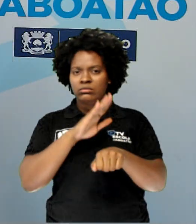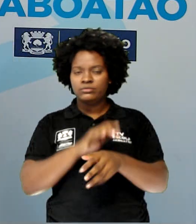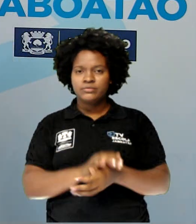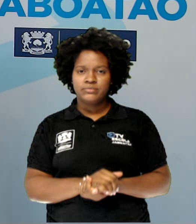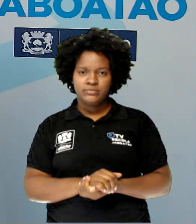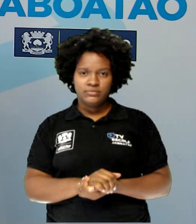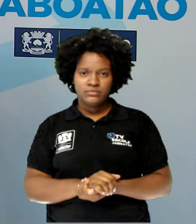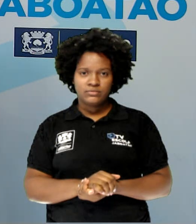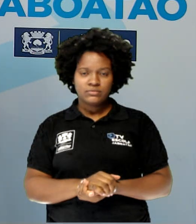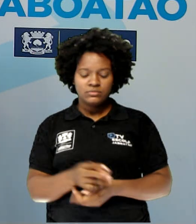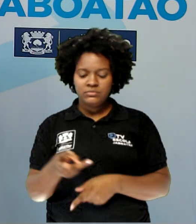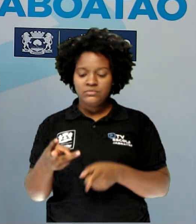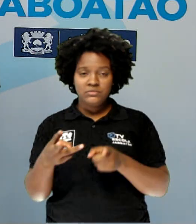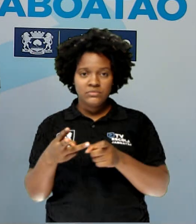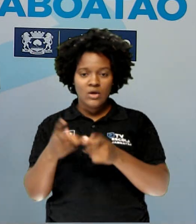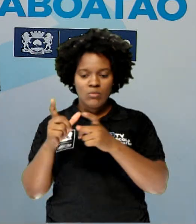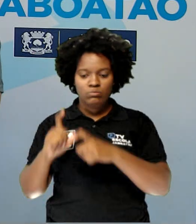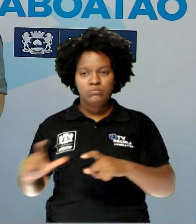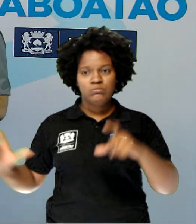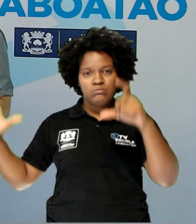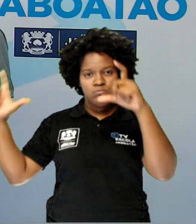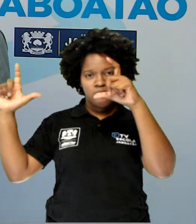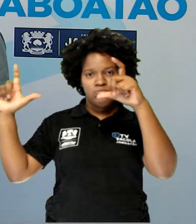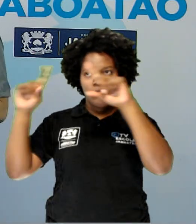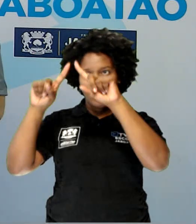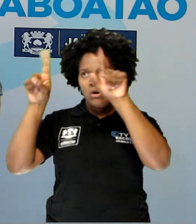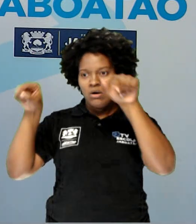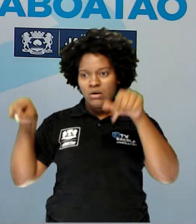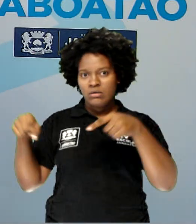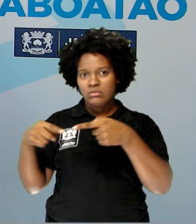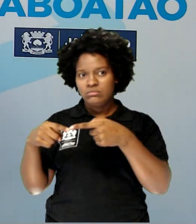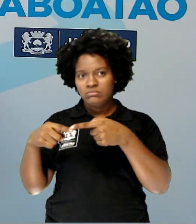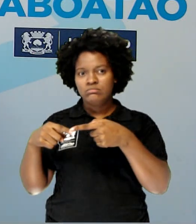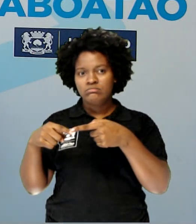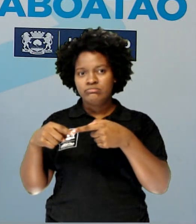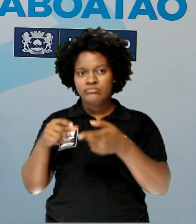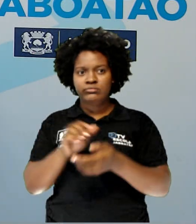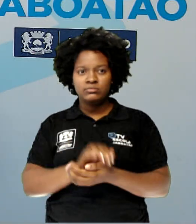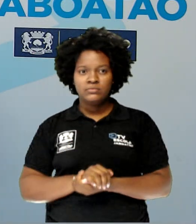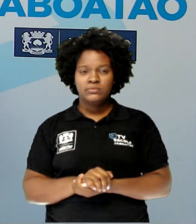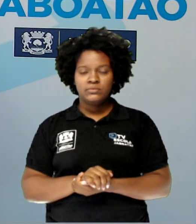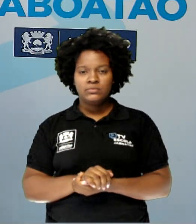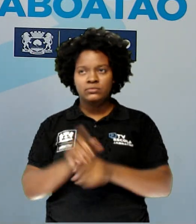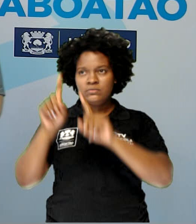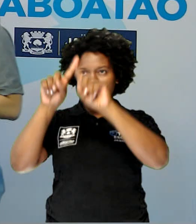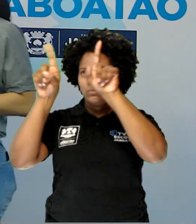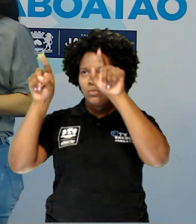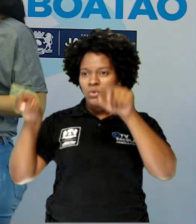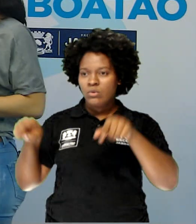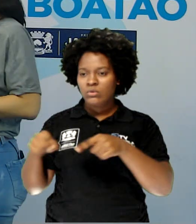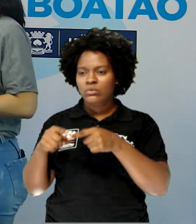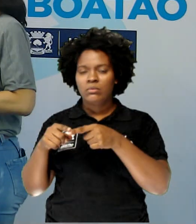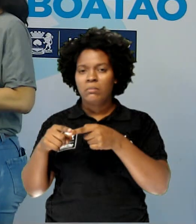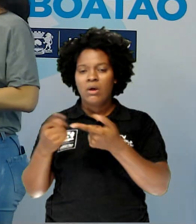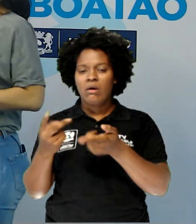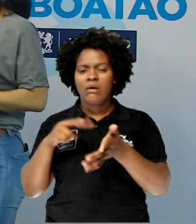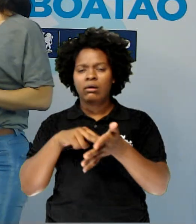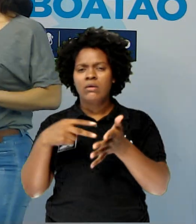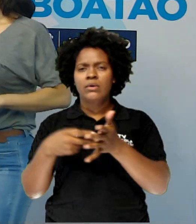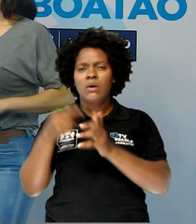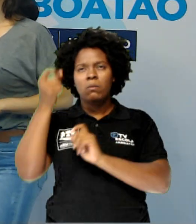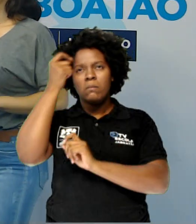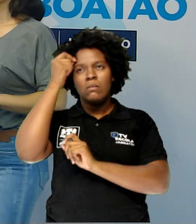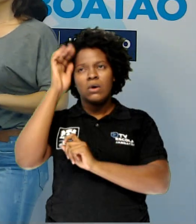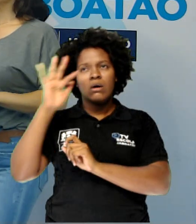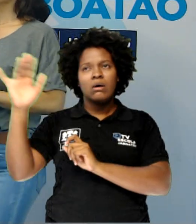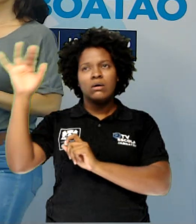No terceiro balão, que vocês estão vendo, que é em formatozinho de nuvem, vocês vão ter o famoso balão de pensamento. No